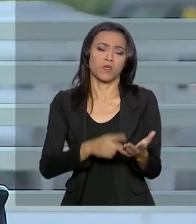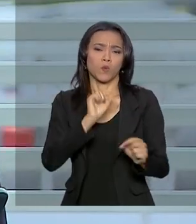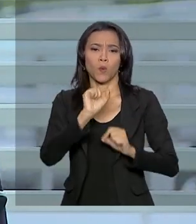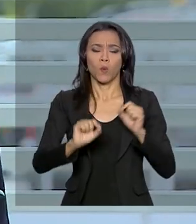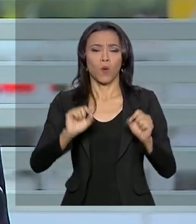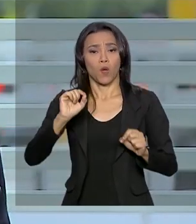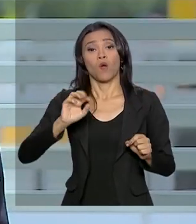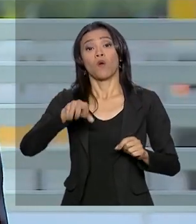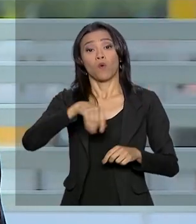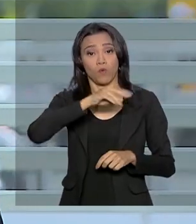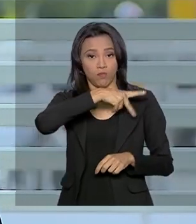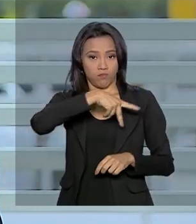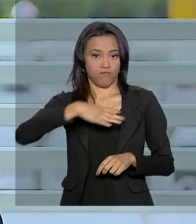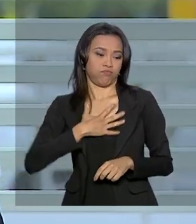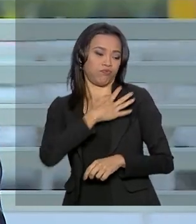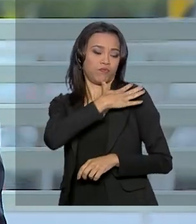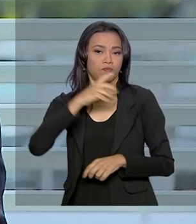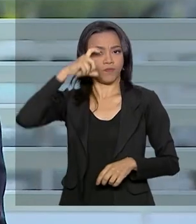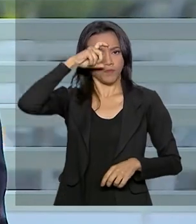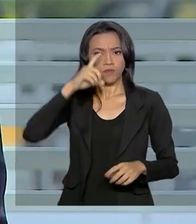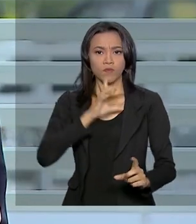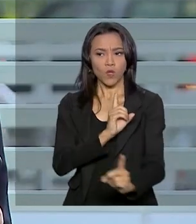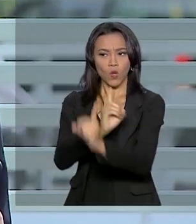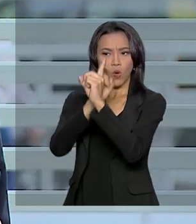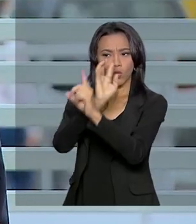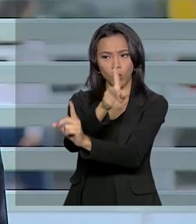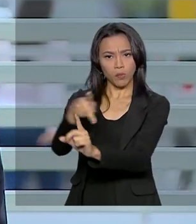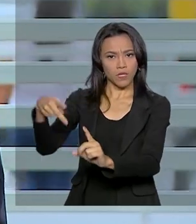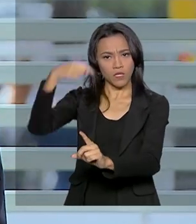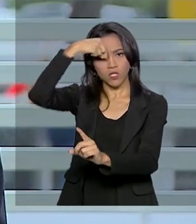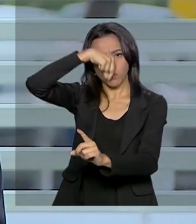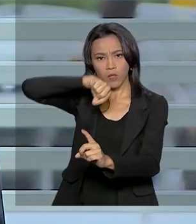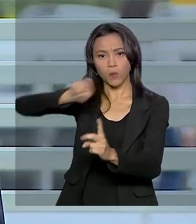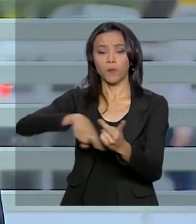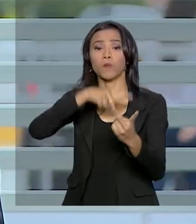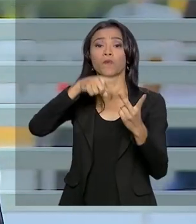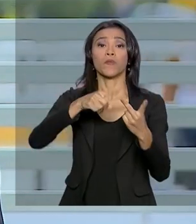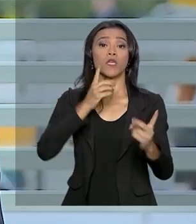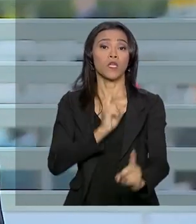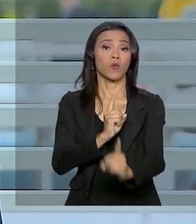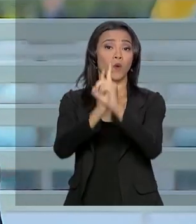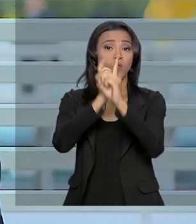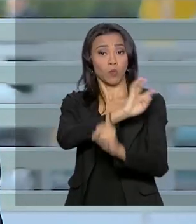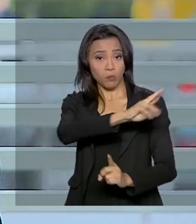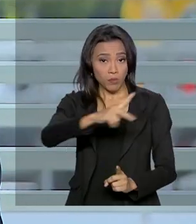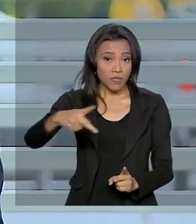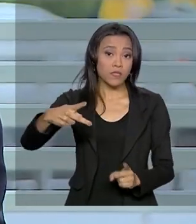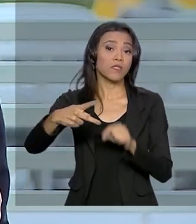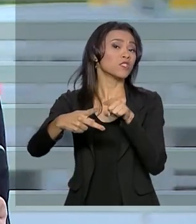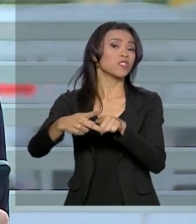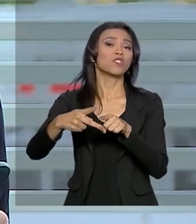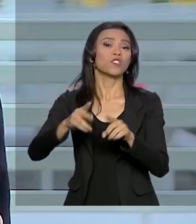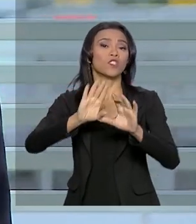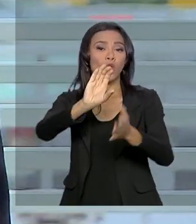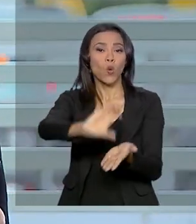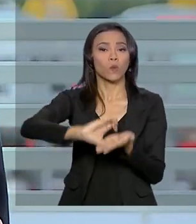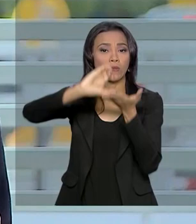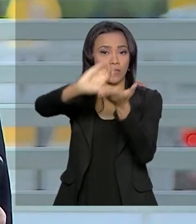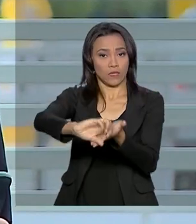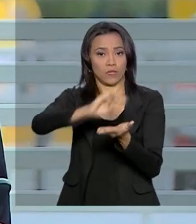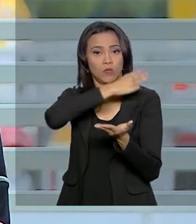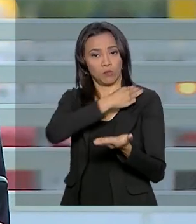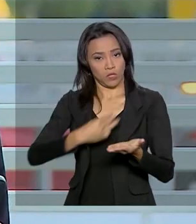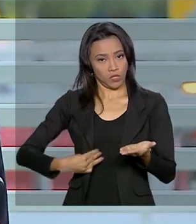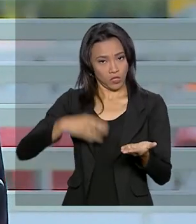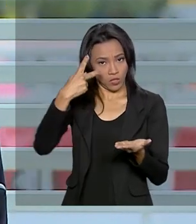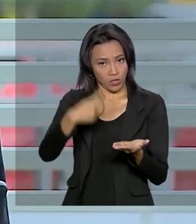Mourão se encontra com o presidente do Peru, Martim Vizcarra, e com o presidente do Conselho de Ministros. Nesse encontro, devem